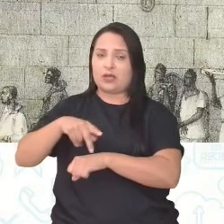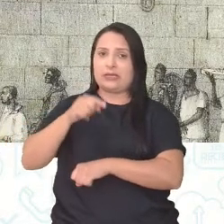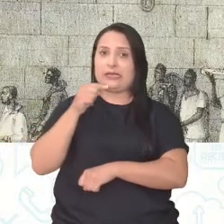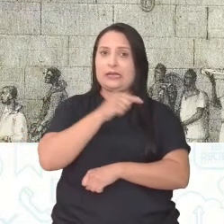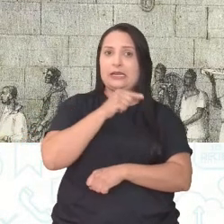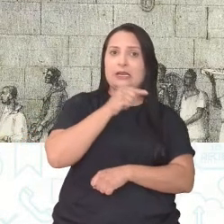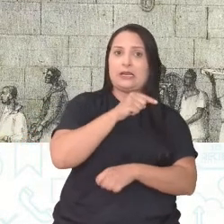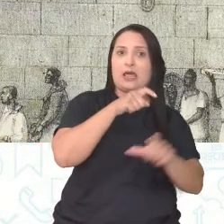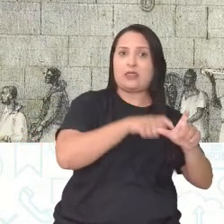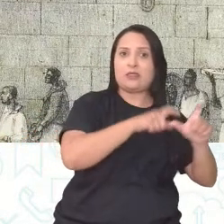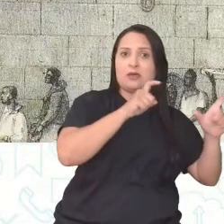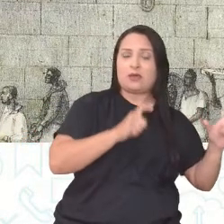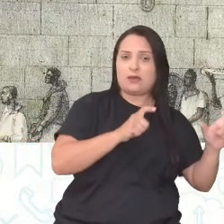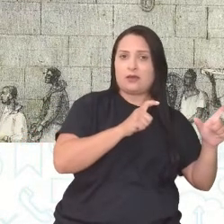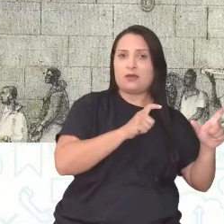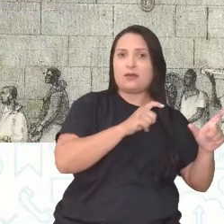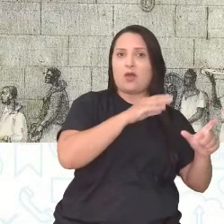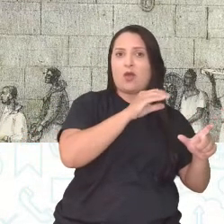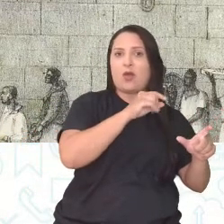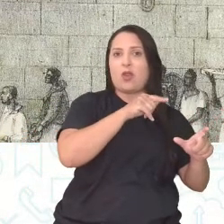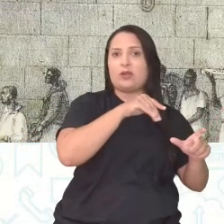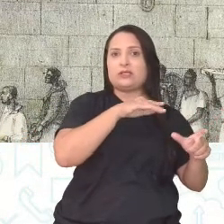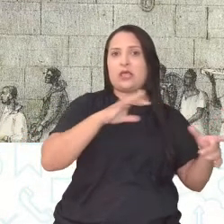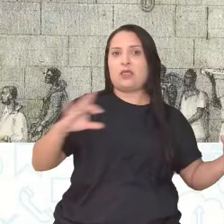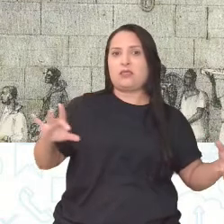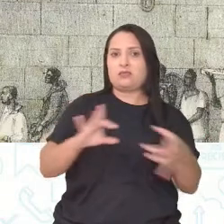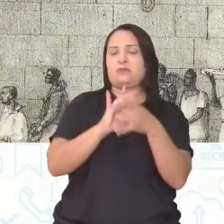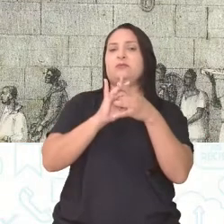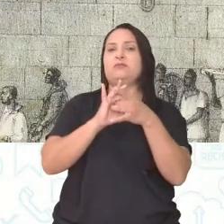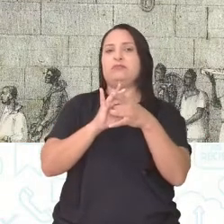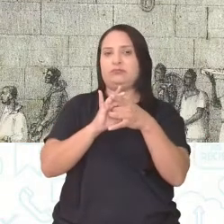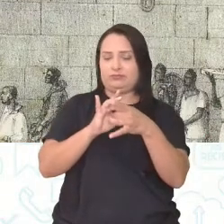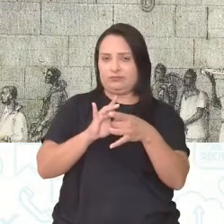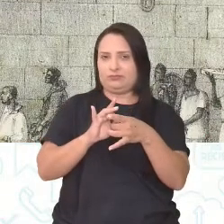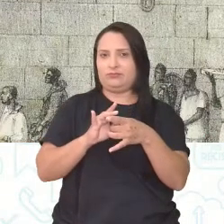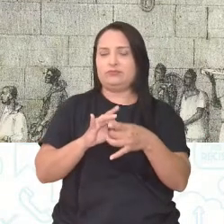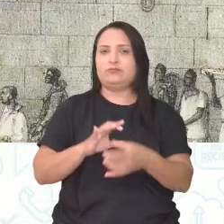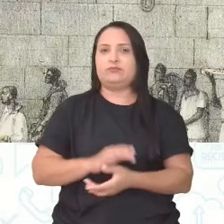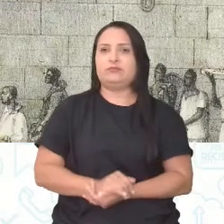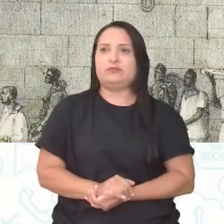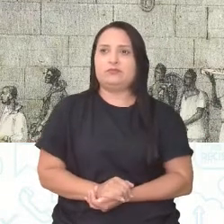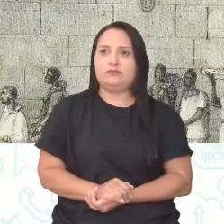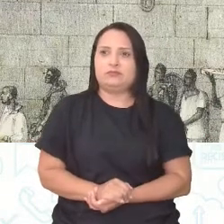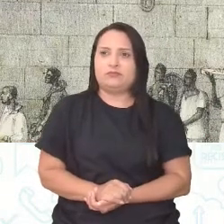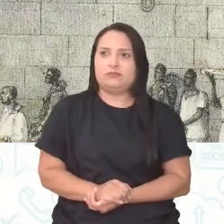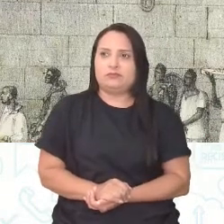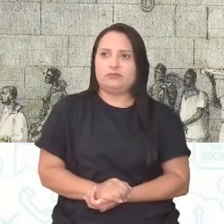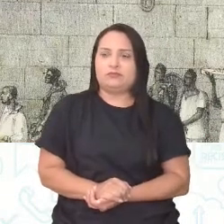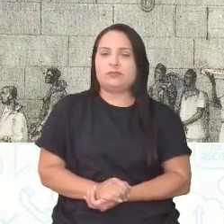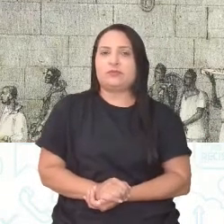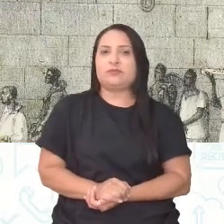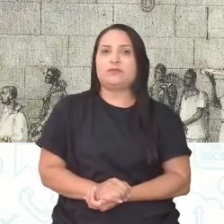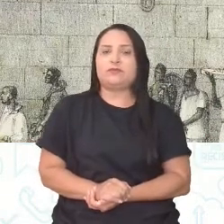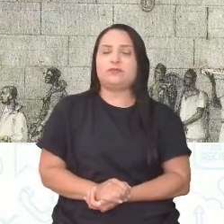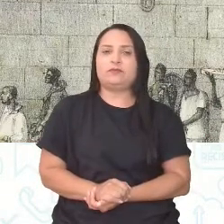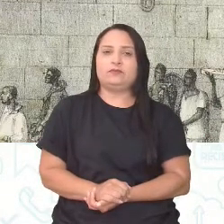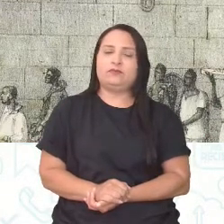Reino Unido de Portugal. A corte toda estava por aqui, né? Então, e lá eles deixaram